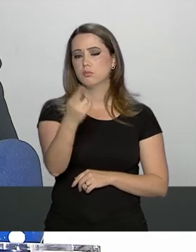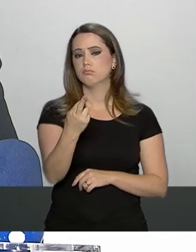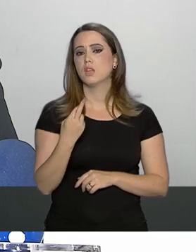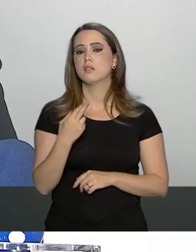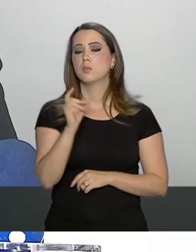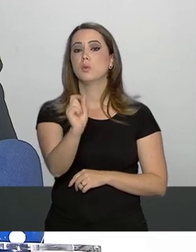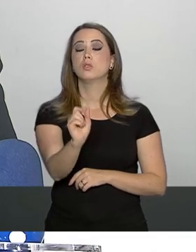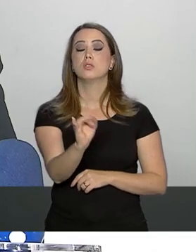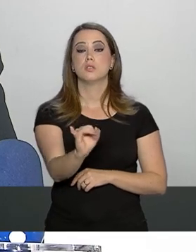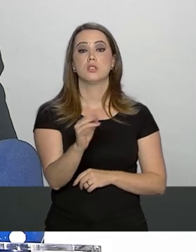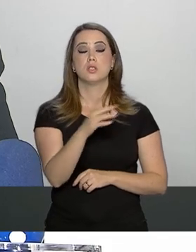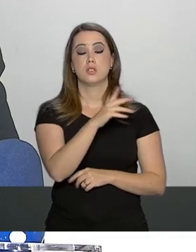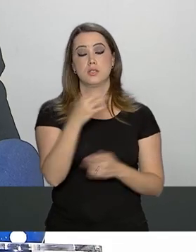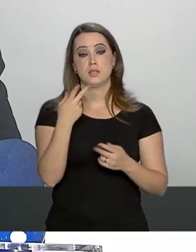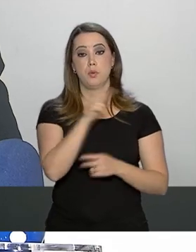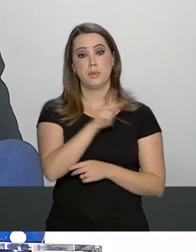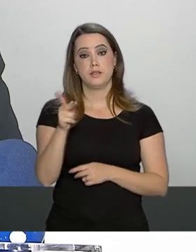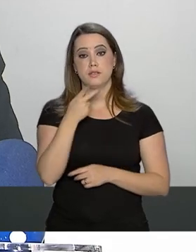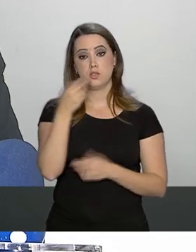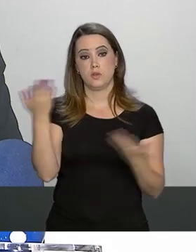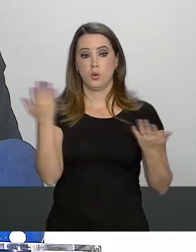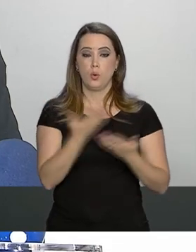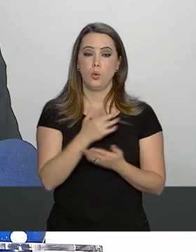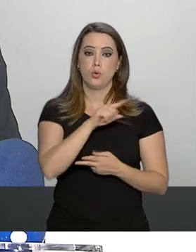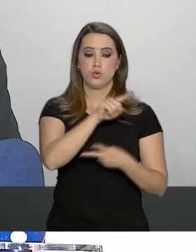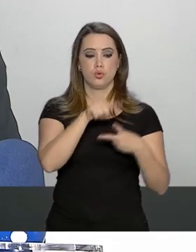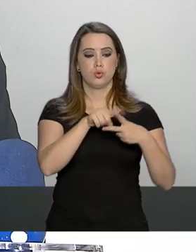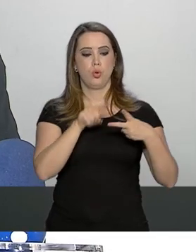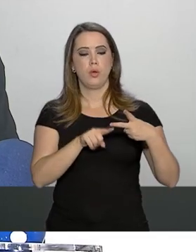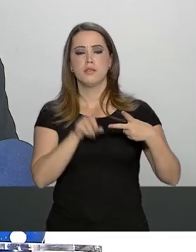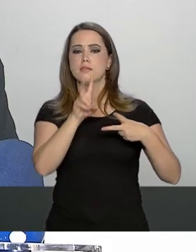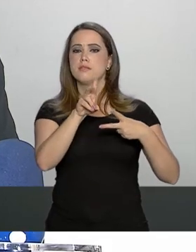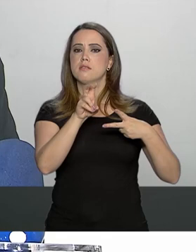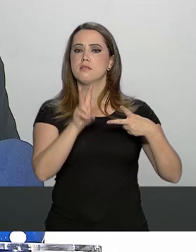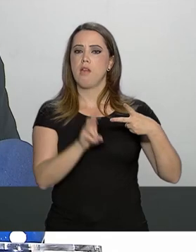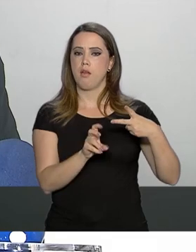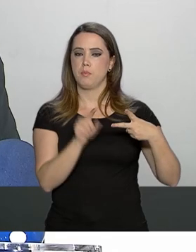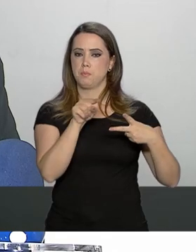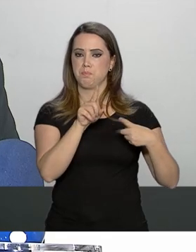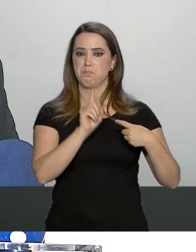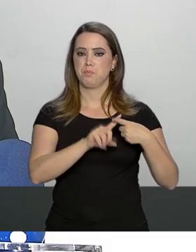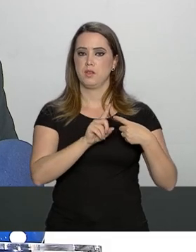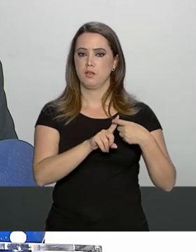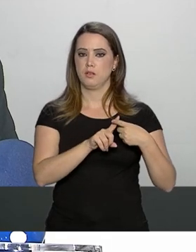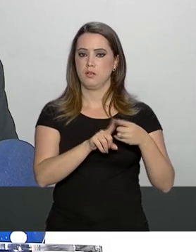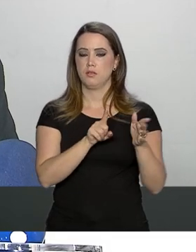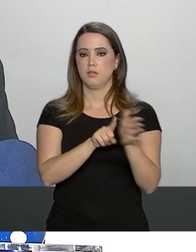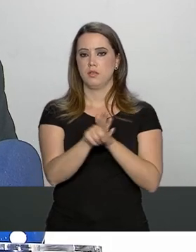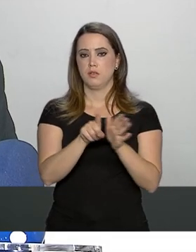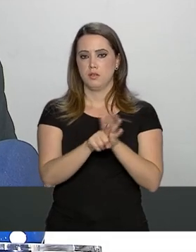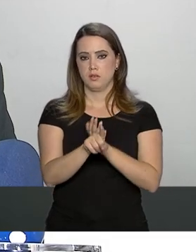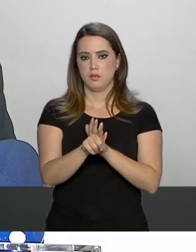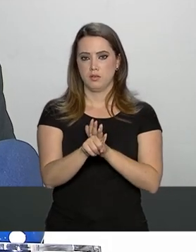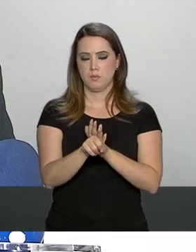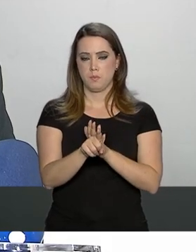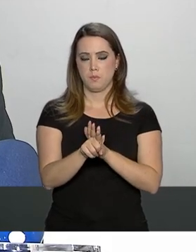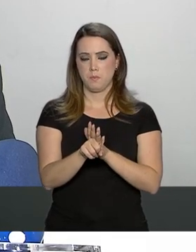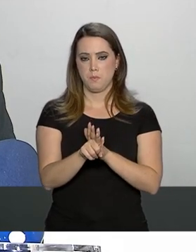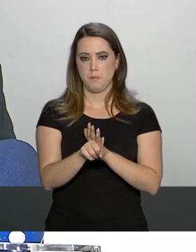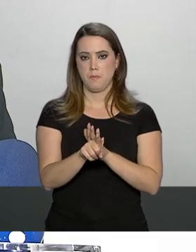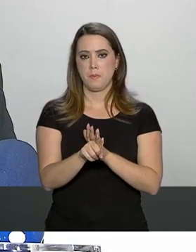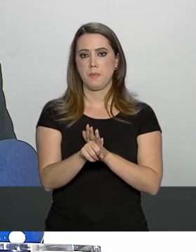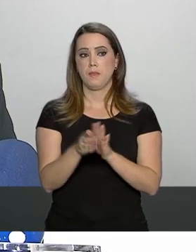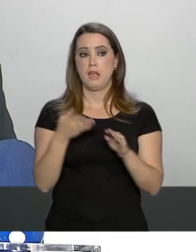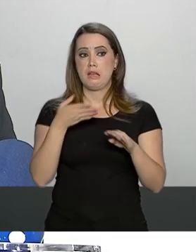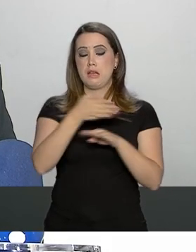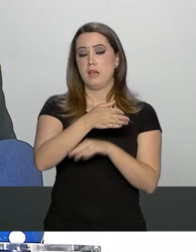comentou dois assuntos que estão hoje na agenda do dia na imprensa, que são a investigação, a ida para a